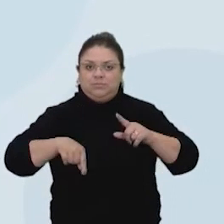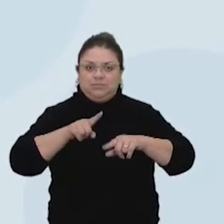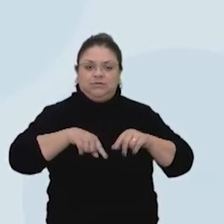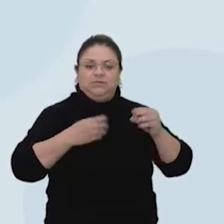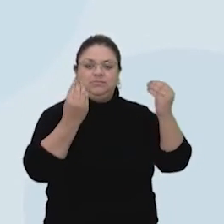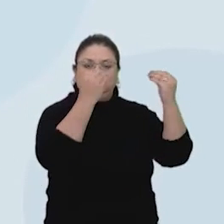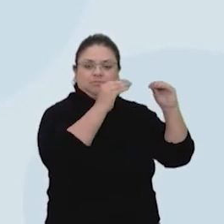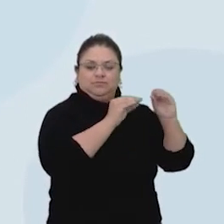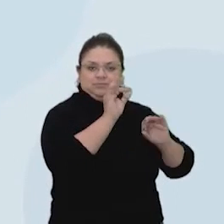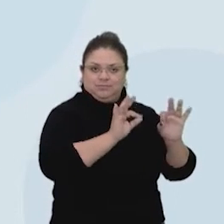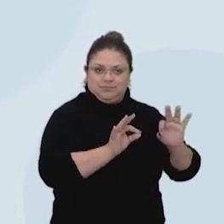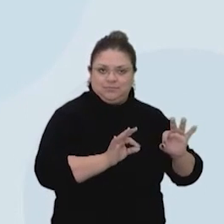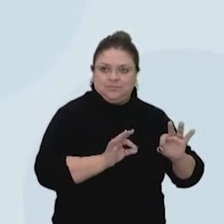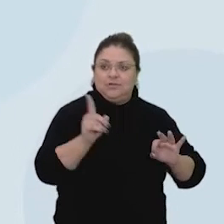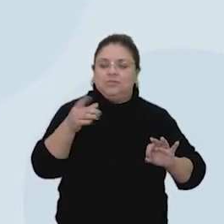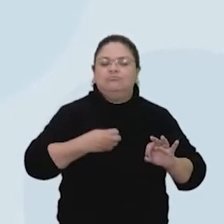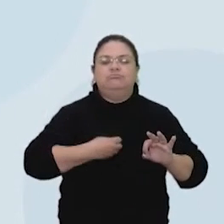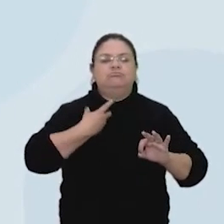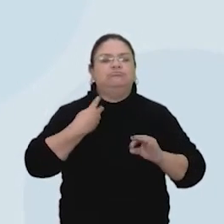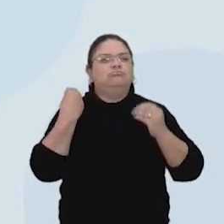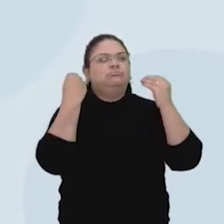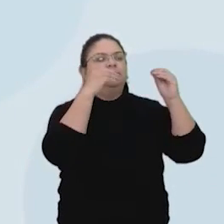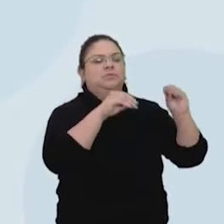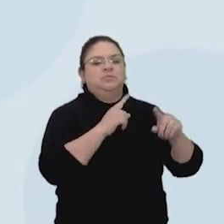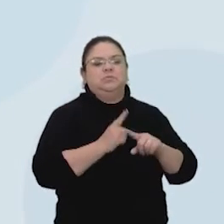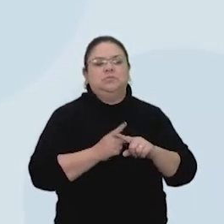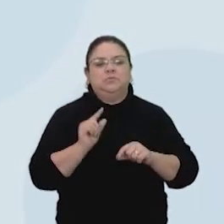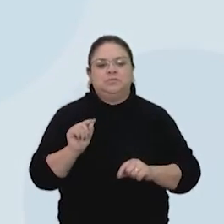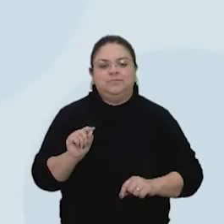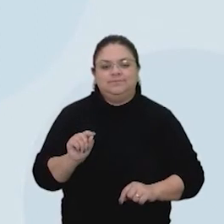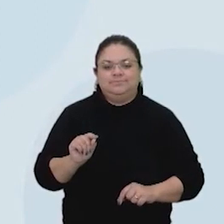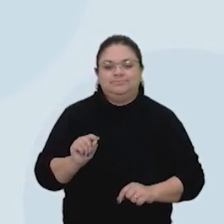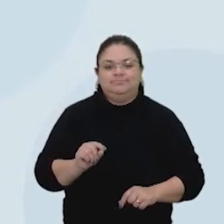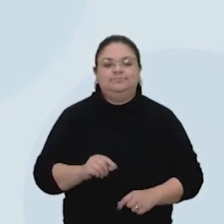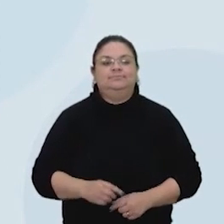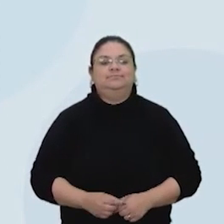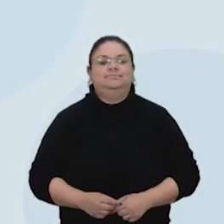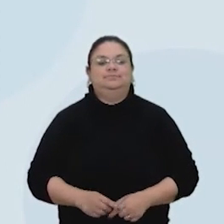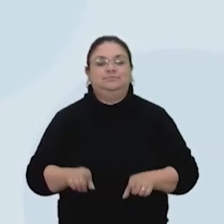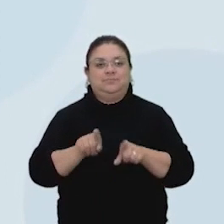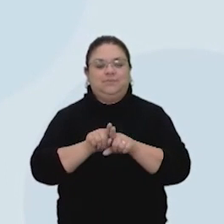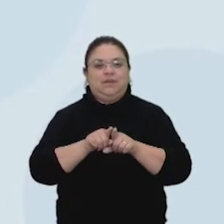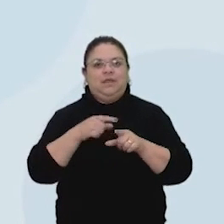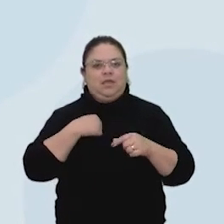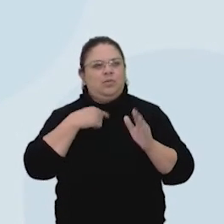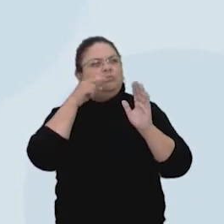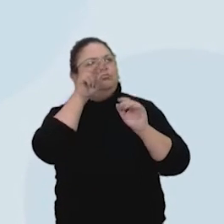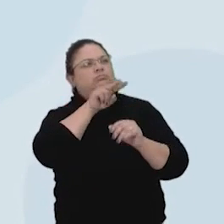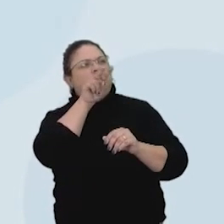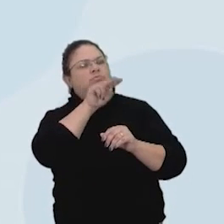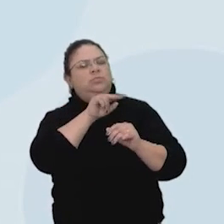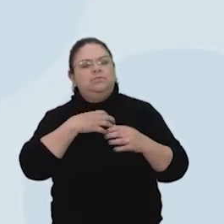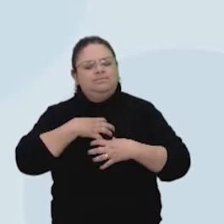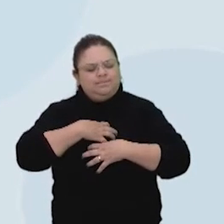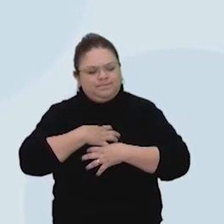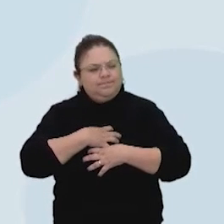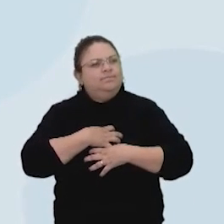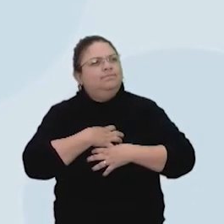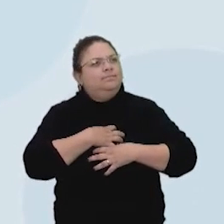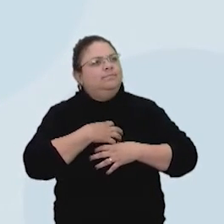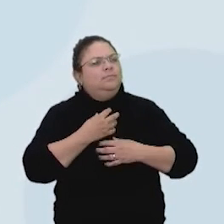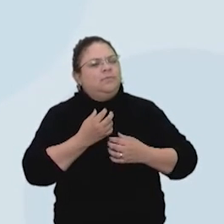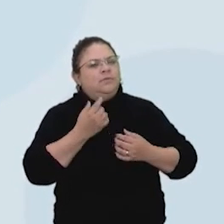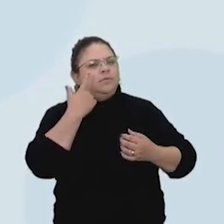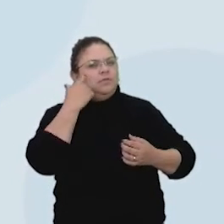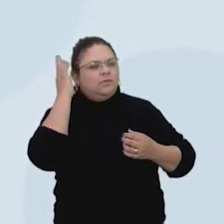Reconhecer a poética pessoal do artista. Na leitura interpretativa, o observador coloca seus sentimentos também sobre a obra,